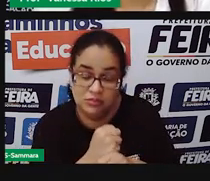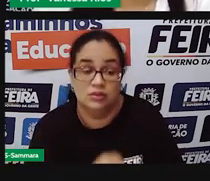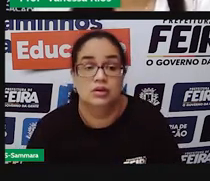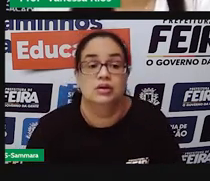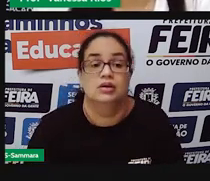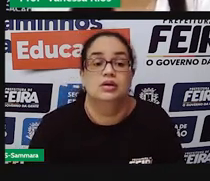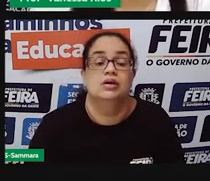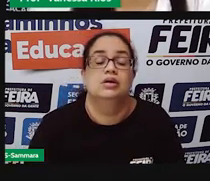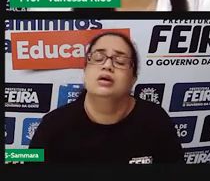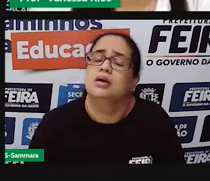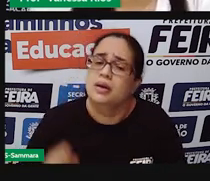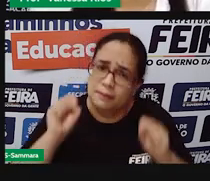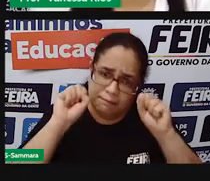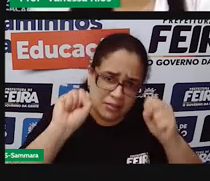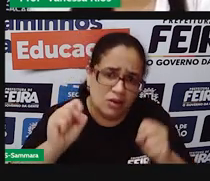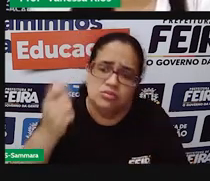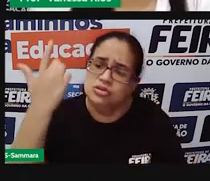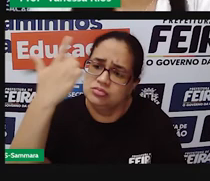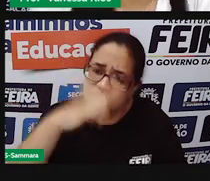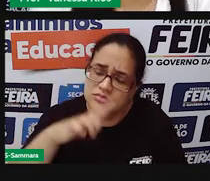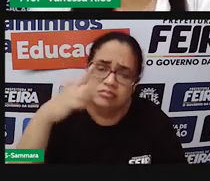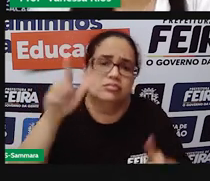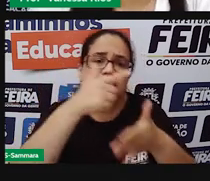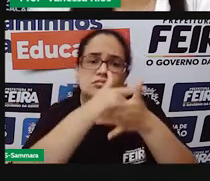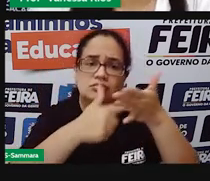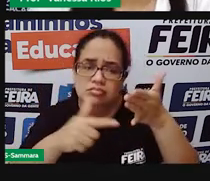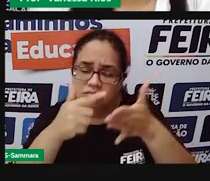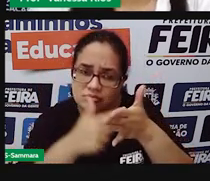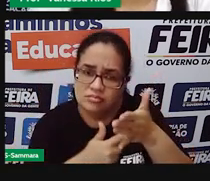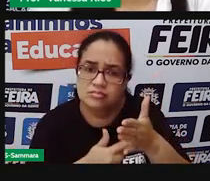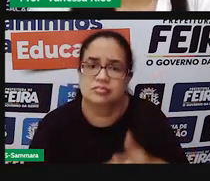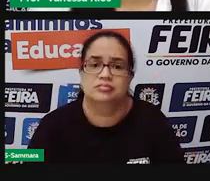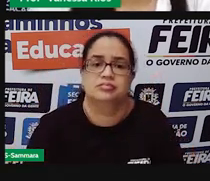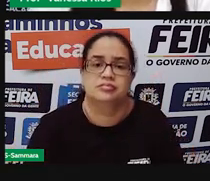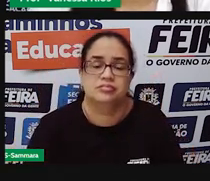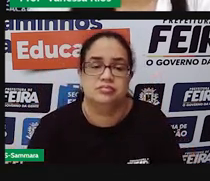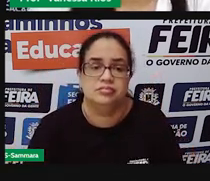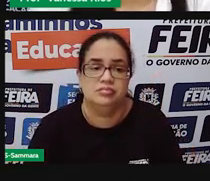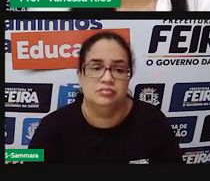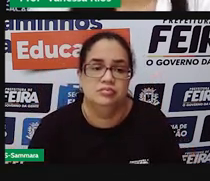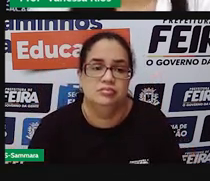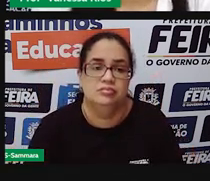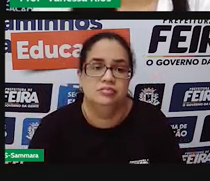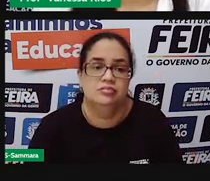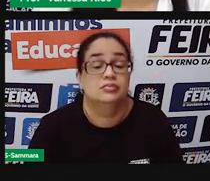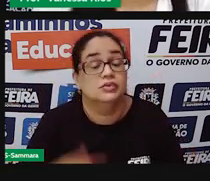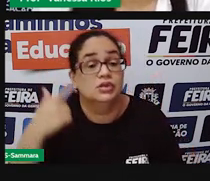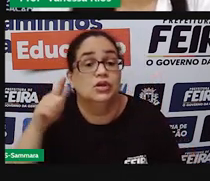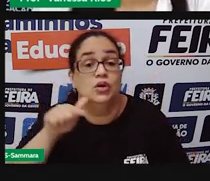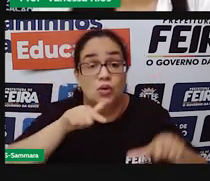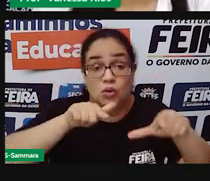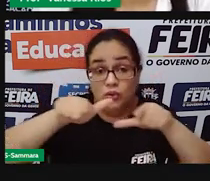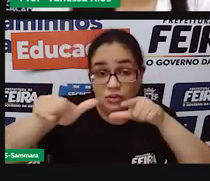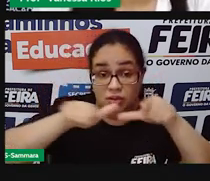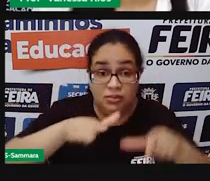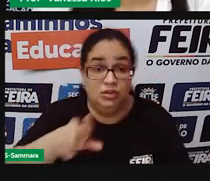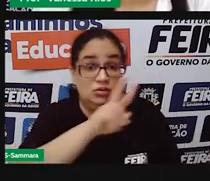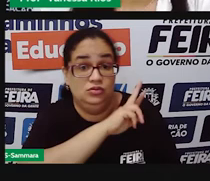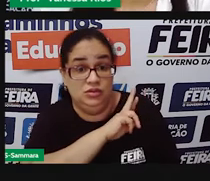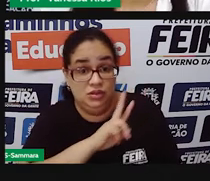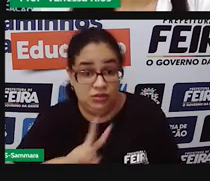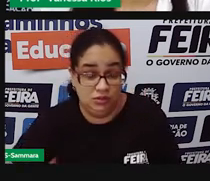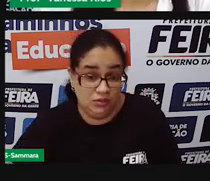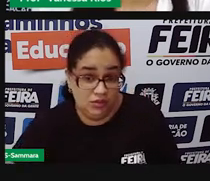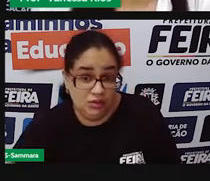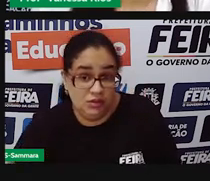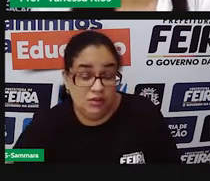anos de duração e tem aí a possibilidade de reeleição ilimitada. Além disso, o trabalho do